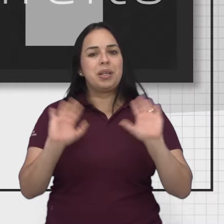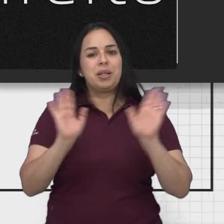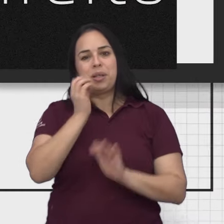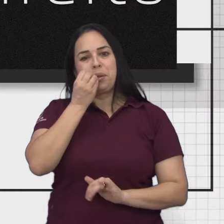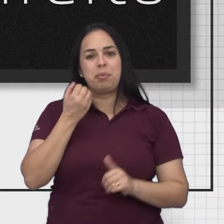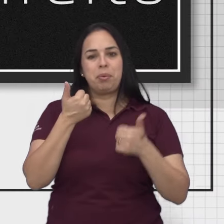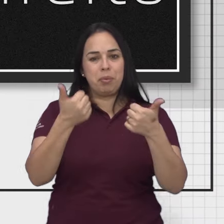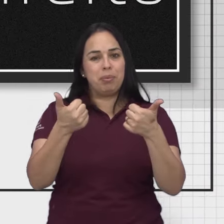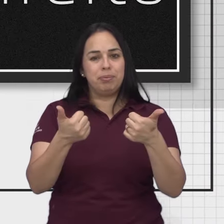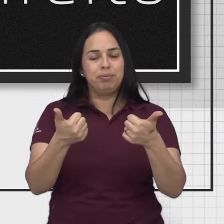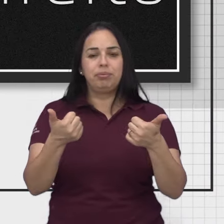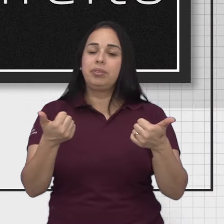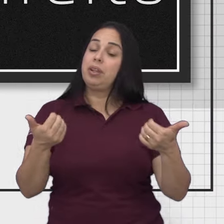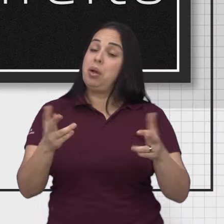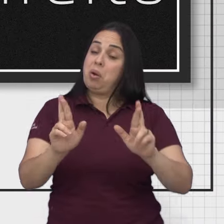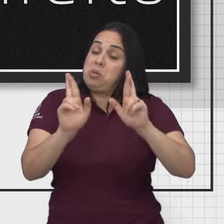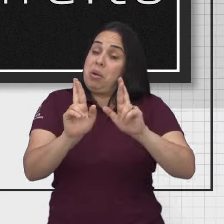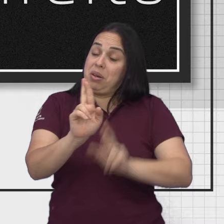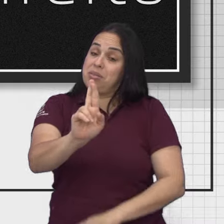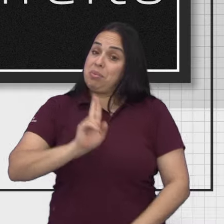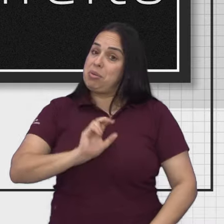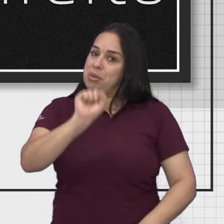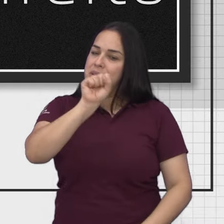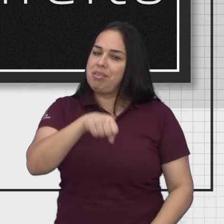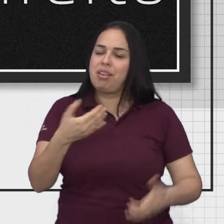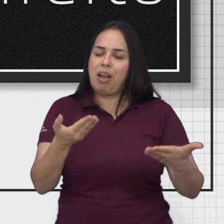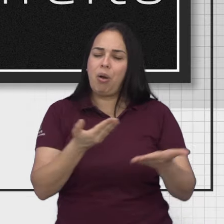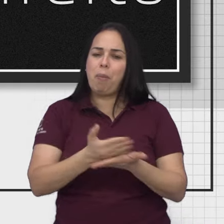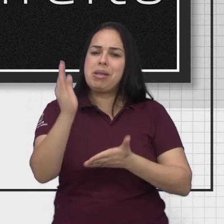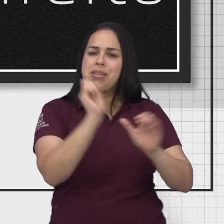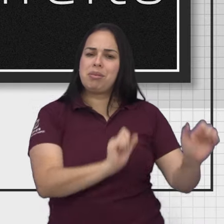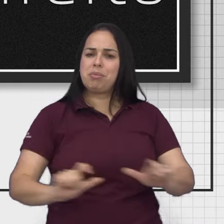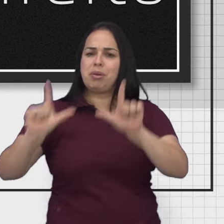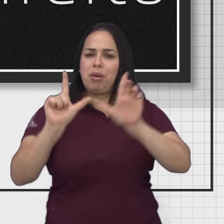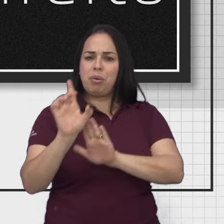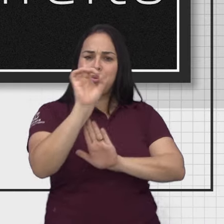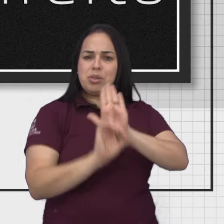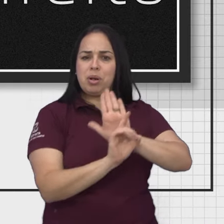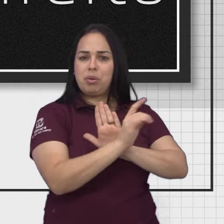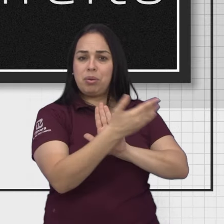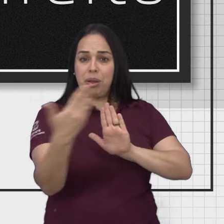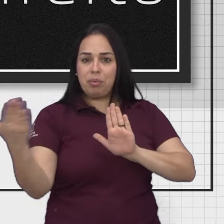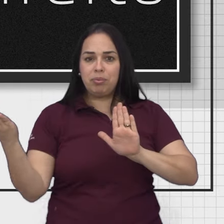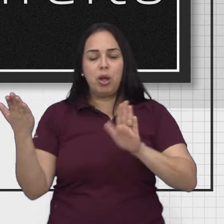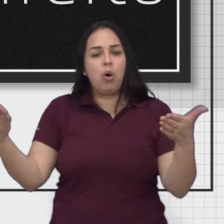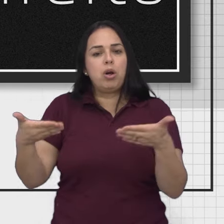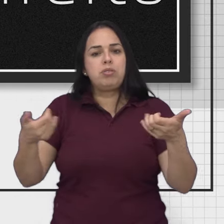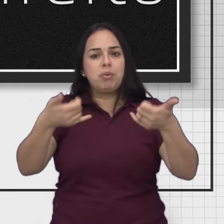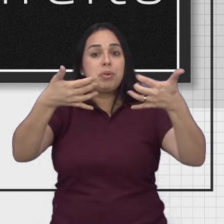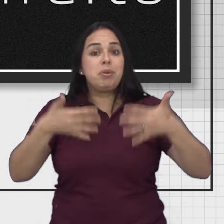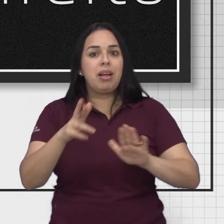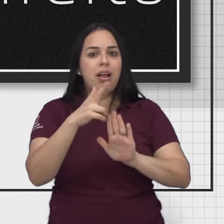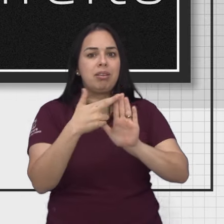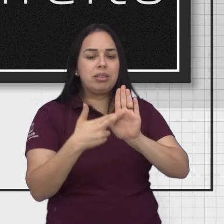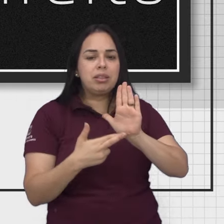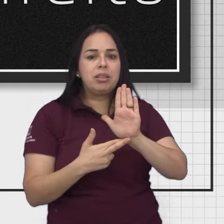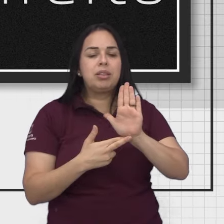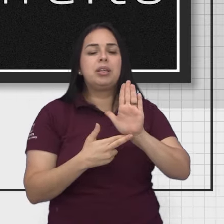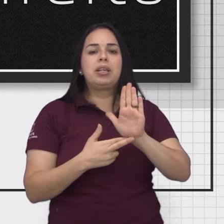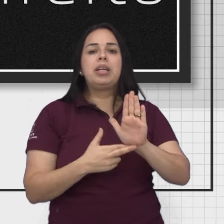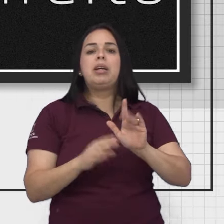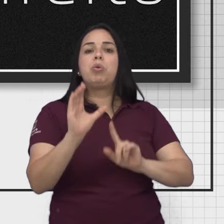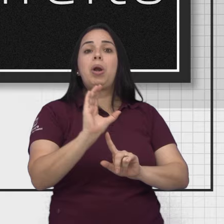Oi, tudo bem por aí? Espero que sim, viu? Tá no ar o seu direito. Hoje vamos falar das regrinhas que